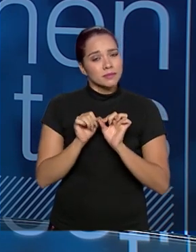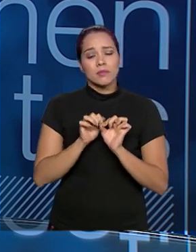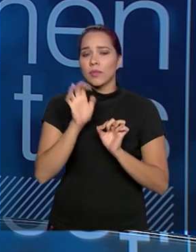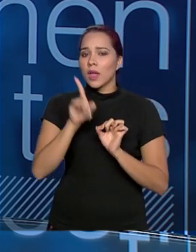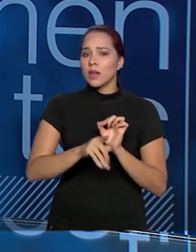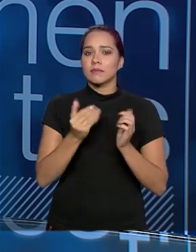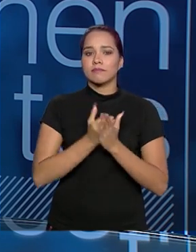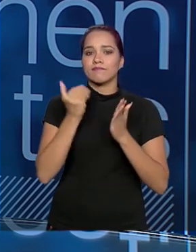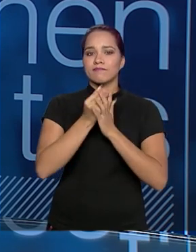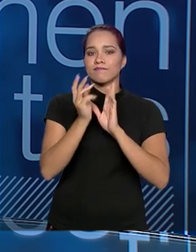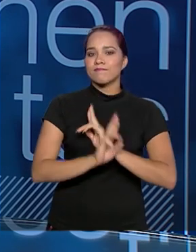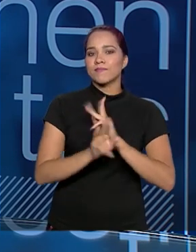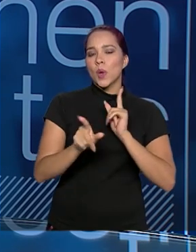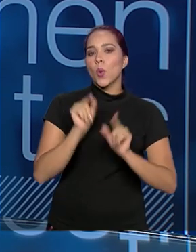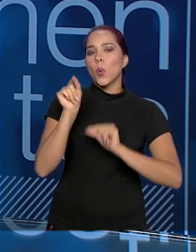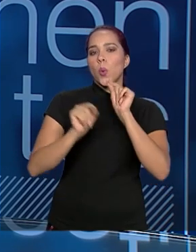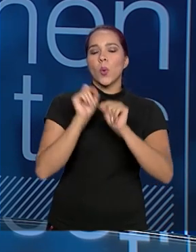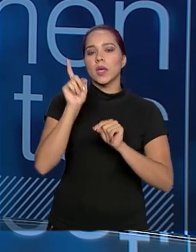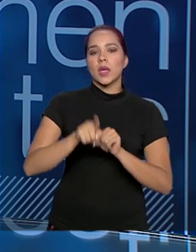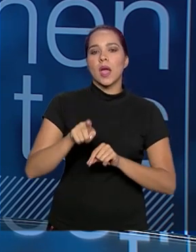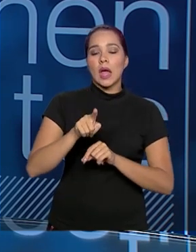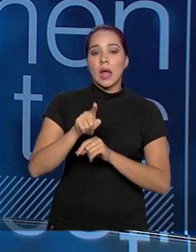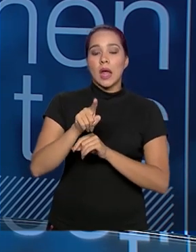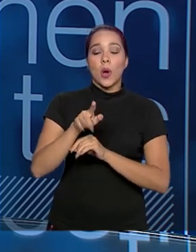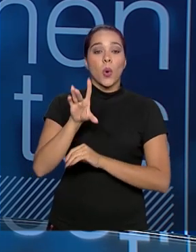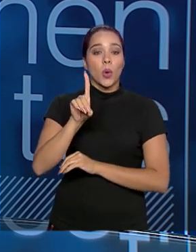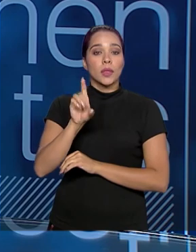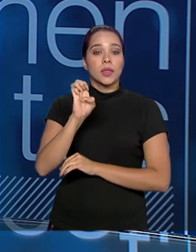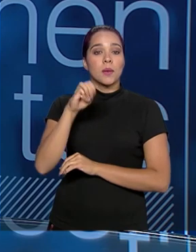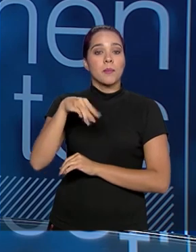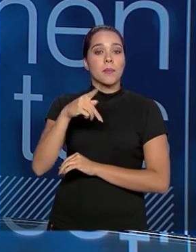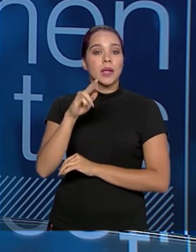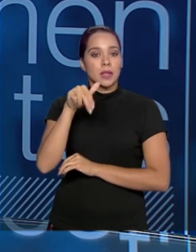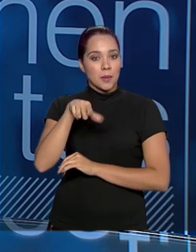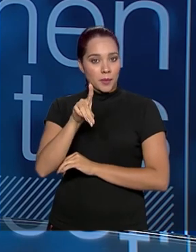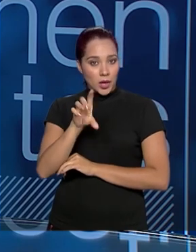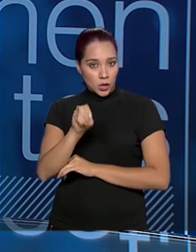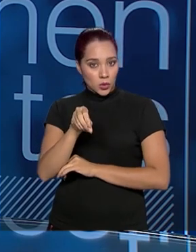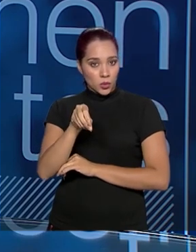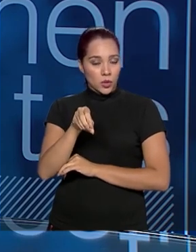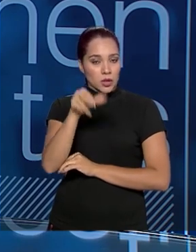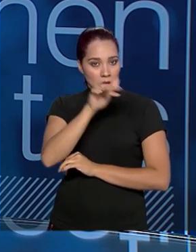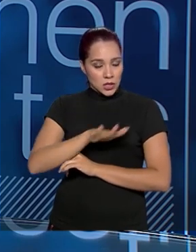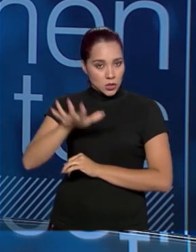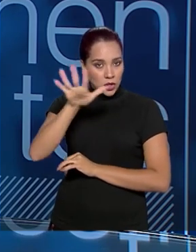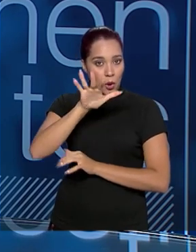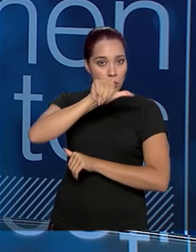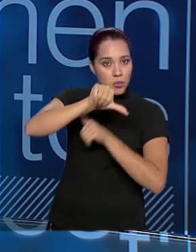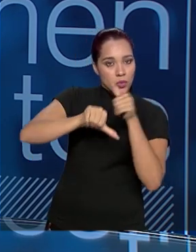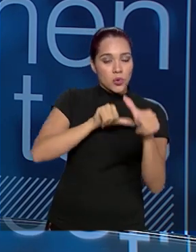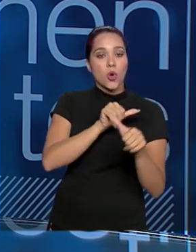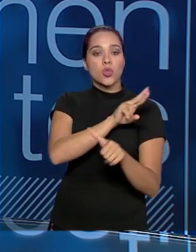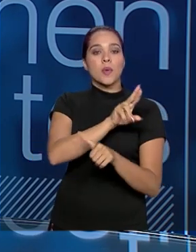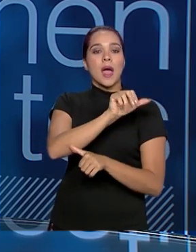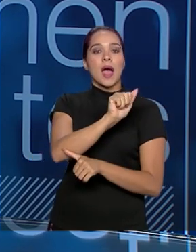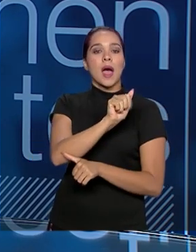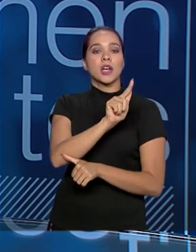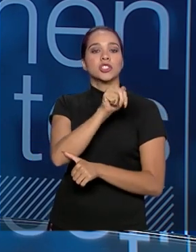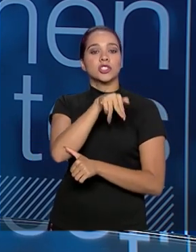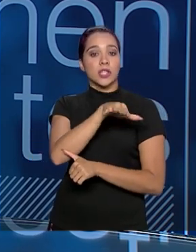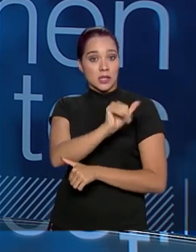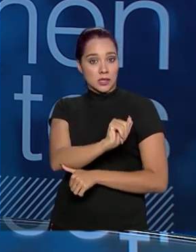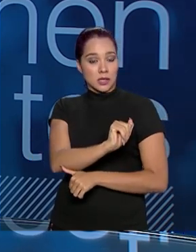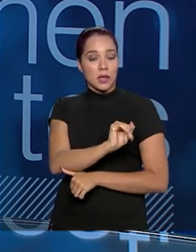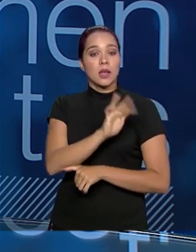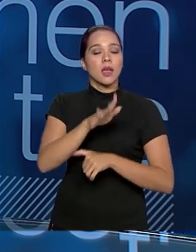maiores diferenças do que era um departamento, que era o Departamento Nacional de Produção Mineral para agora uma Agência Nacional de Mineração. O